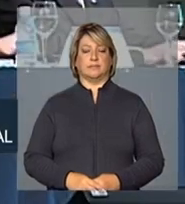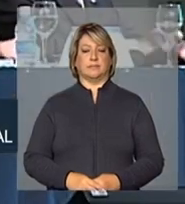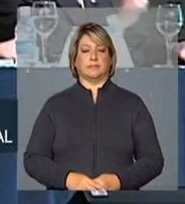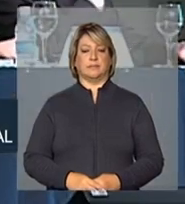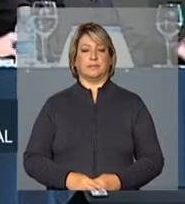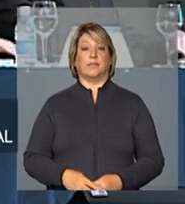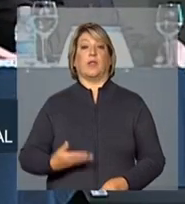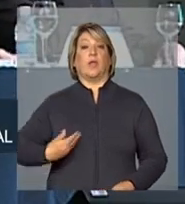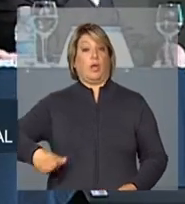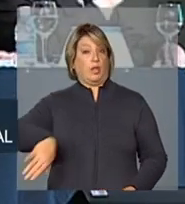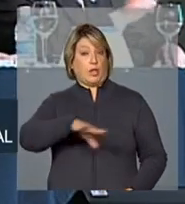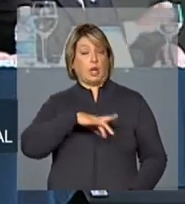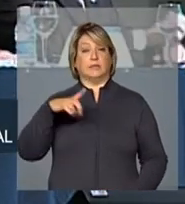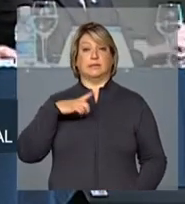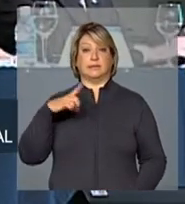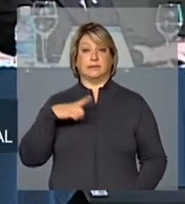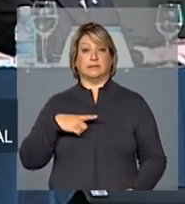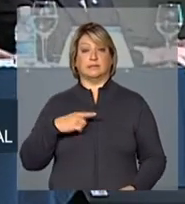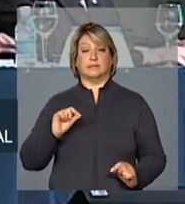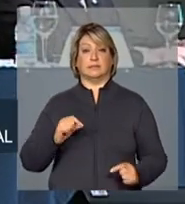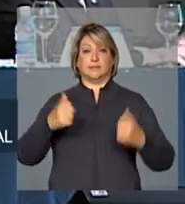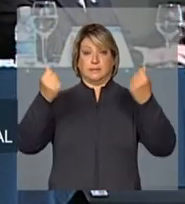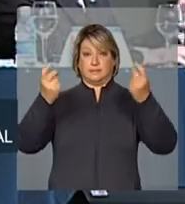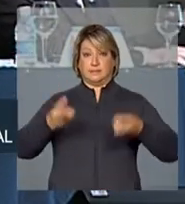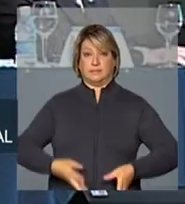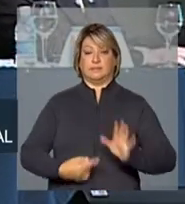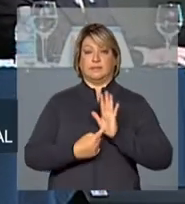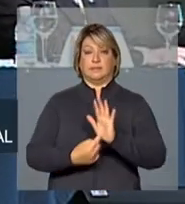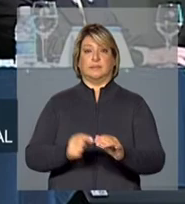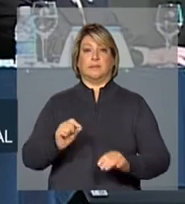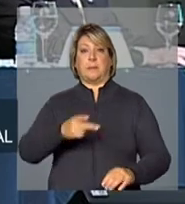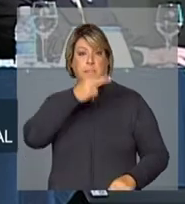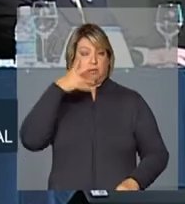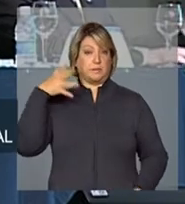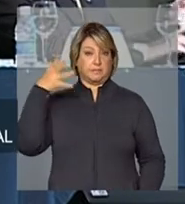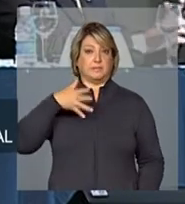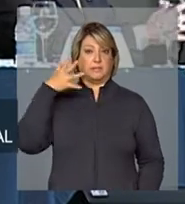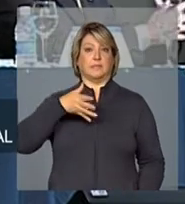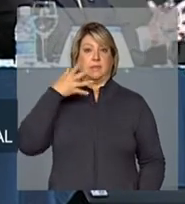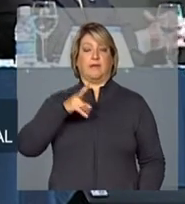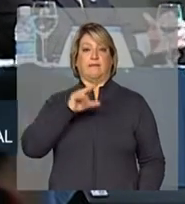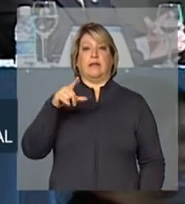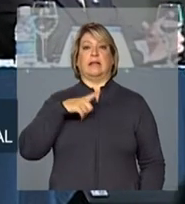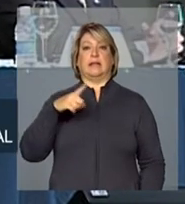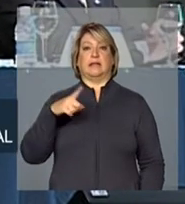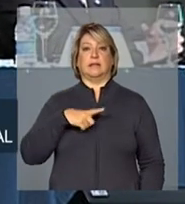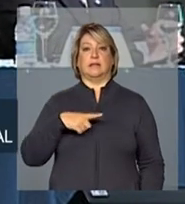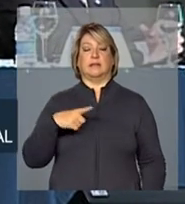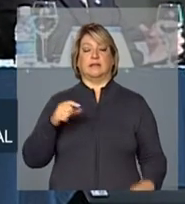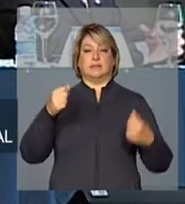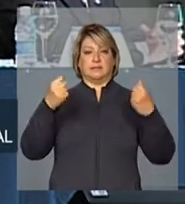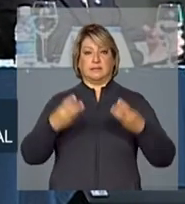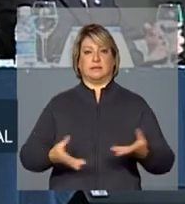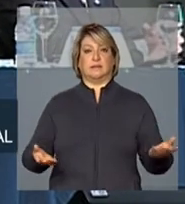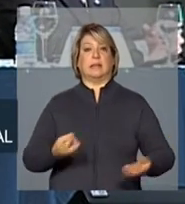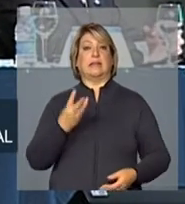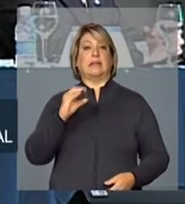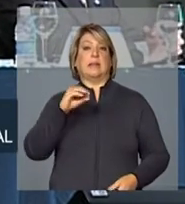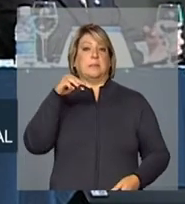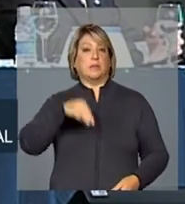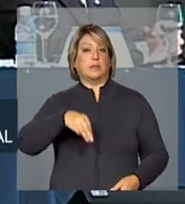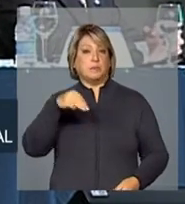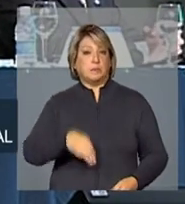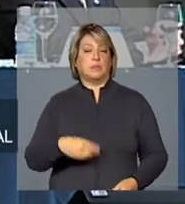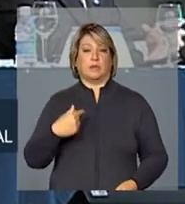Nós teremos apresentações, os palestrantes aqui terão apresentações de 30 minutos, eu farei uma